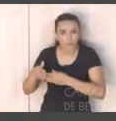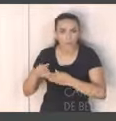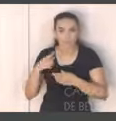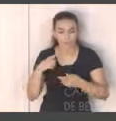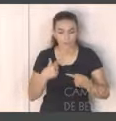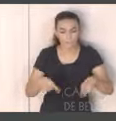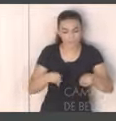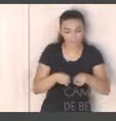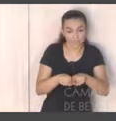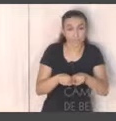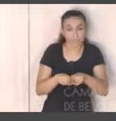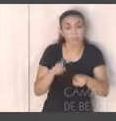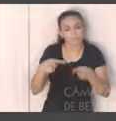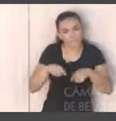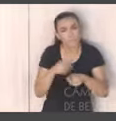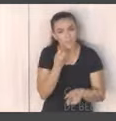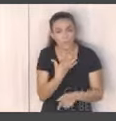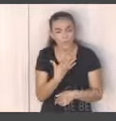parceria é uma parceria muito boa.